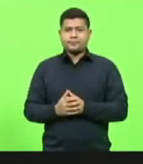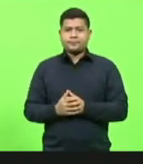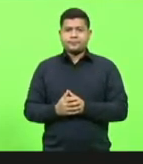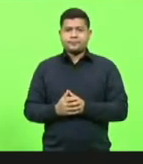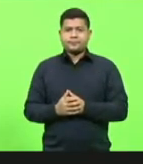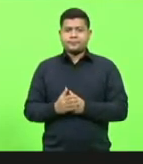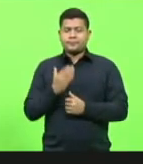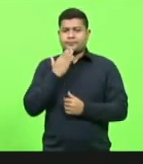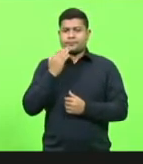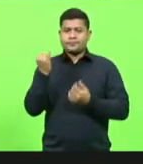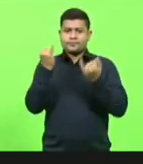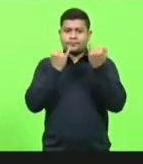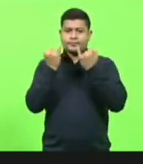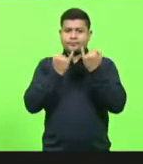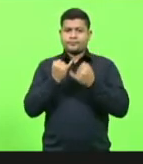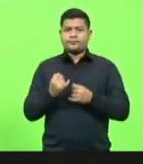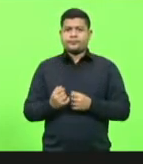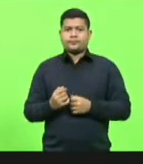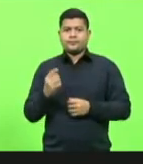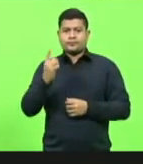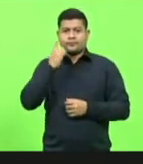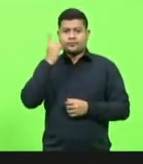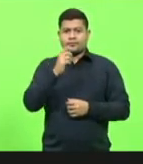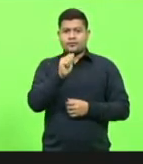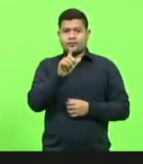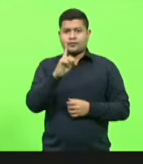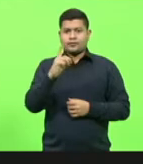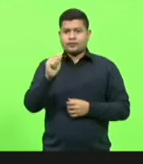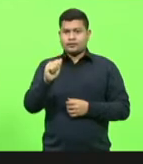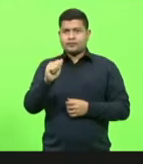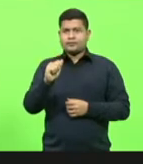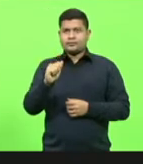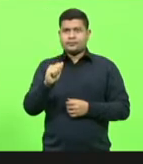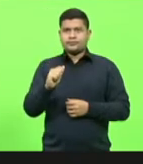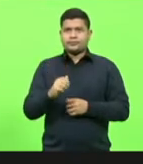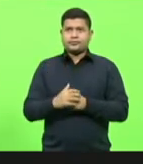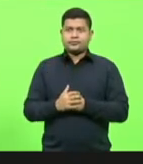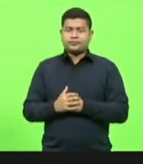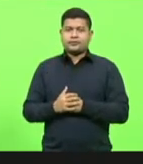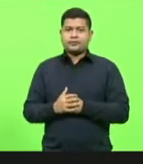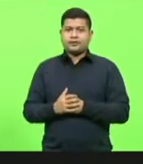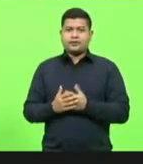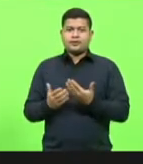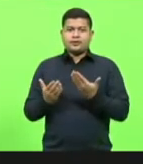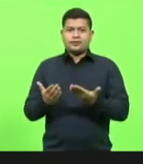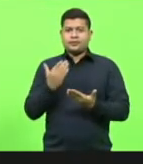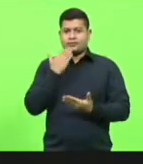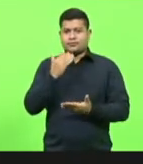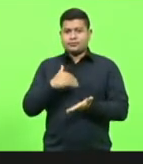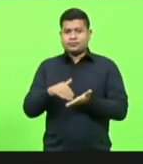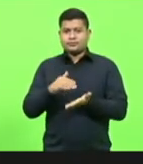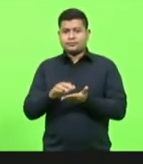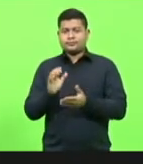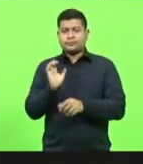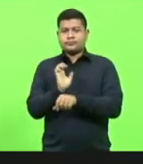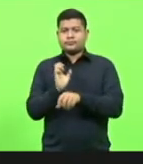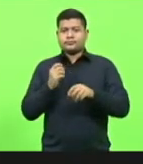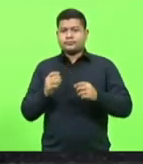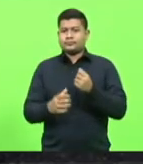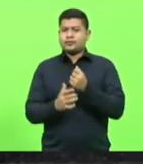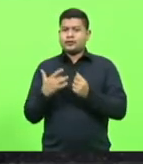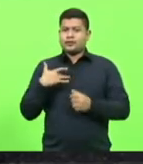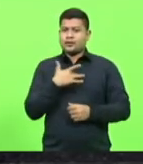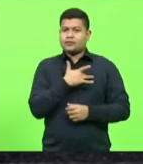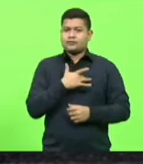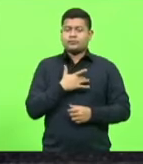Pedido de informação. Deputada Ada Faraco de Luca. Solicitando ao secretário de Estado da Saúde informações acerca do cumprimento